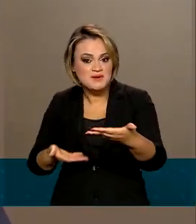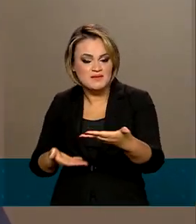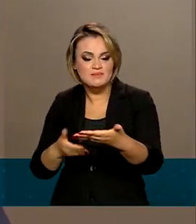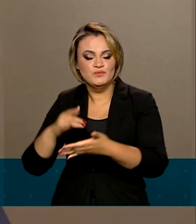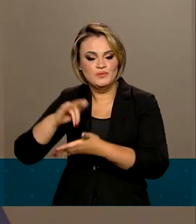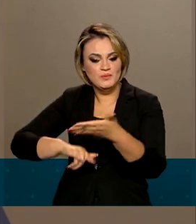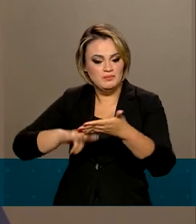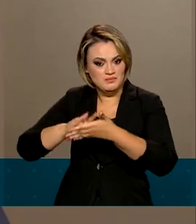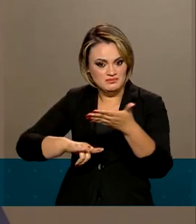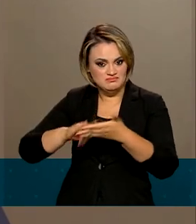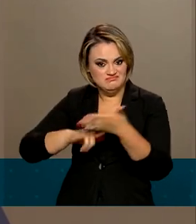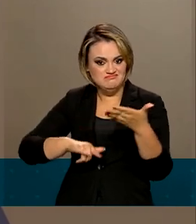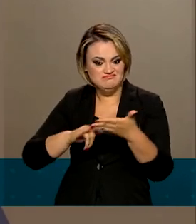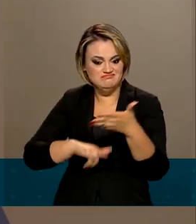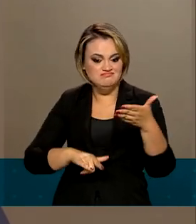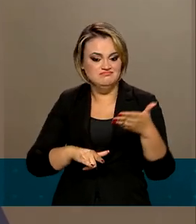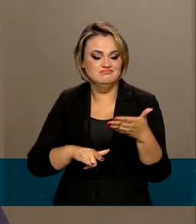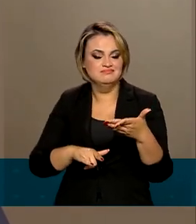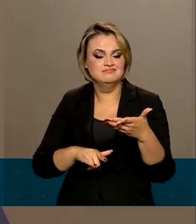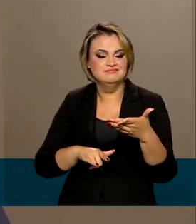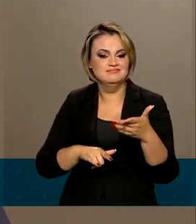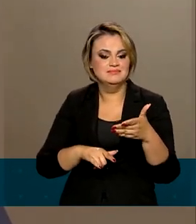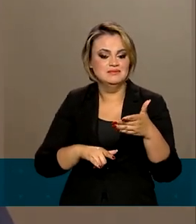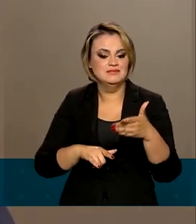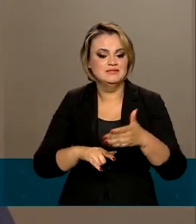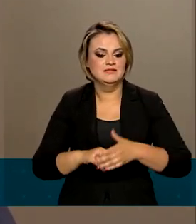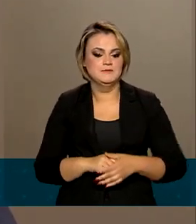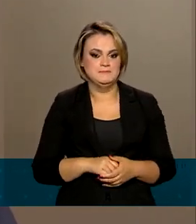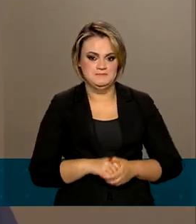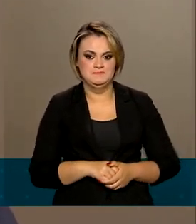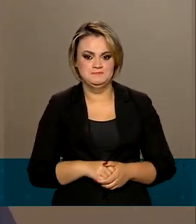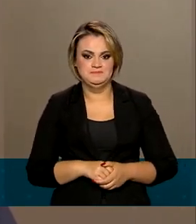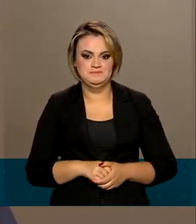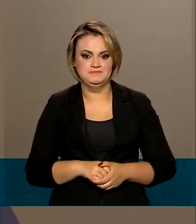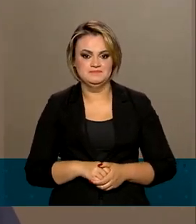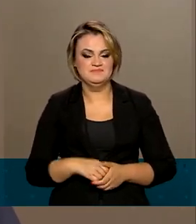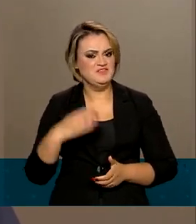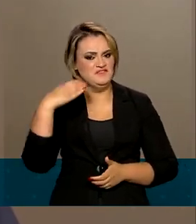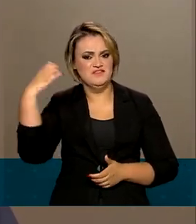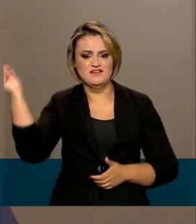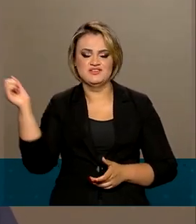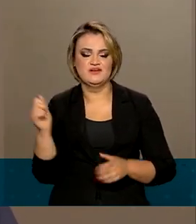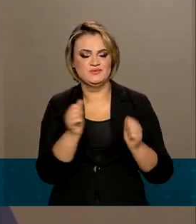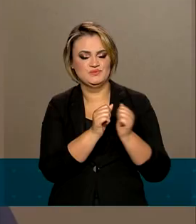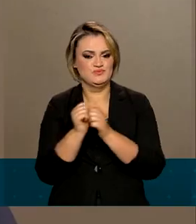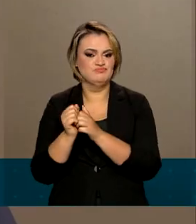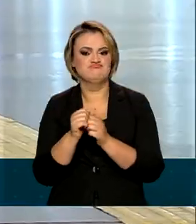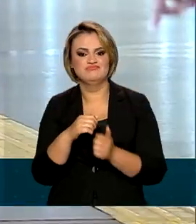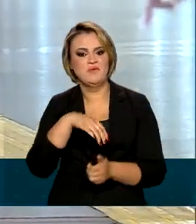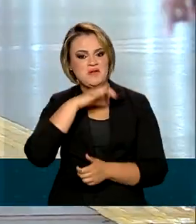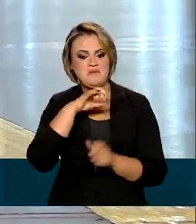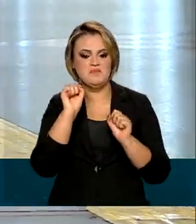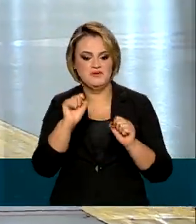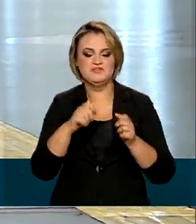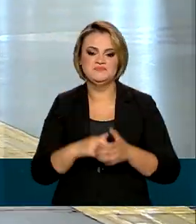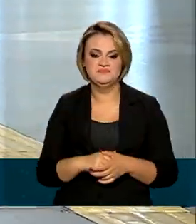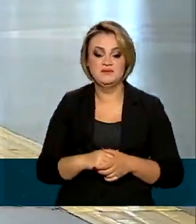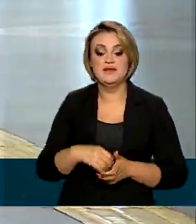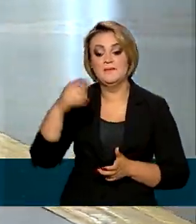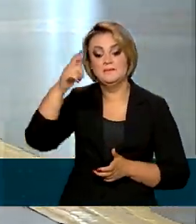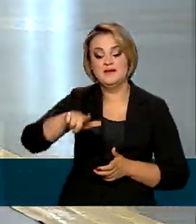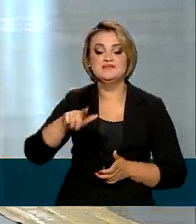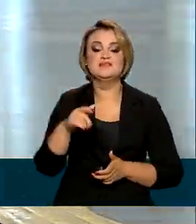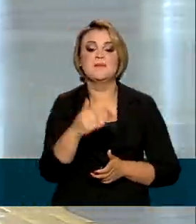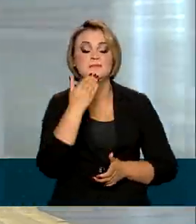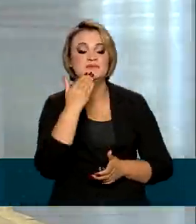documento já emitido eletronicamente e viajar com esse documento. Também é possível